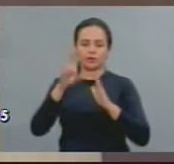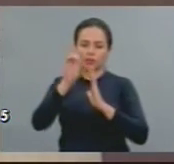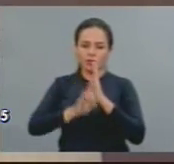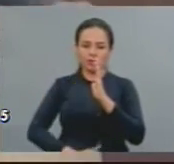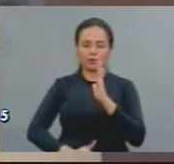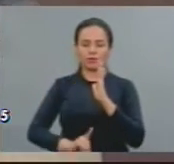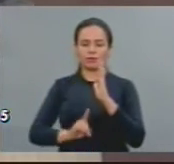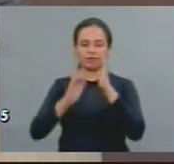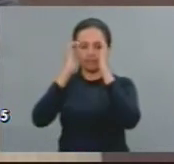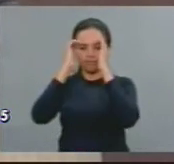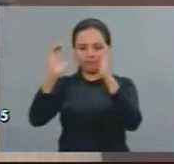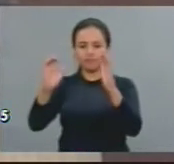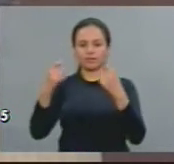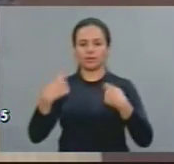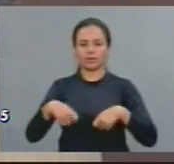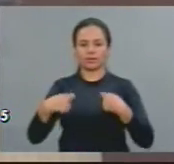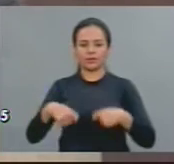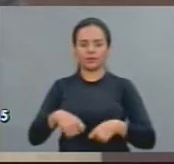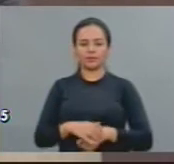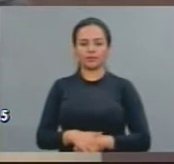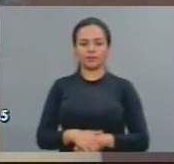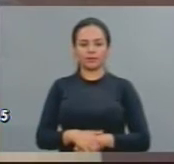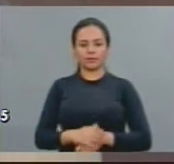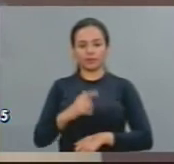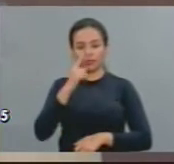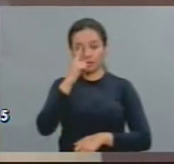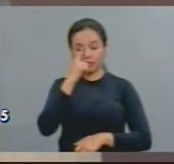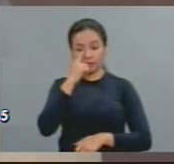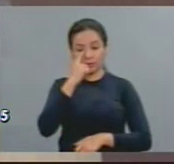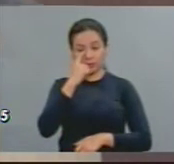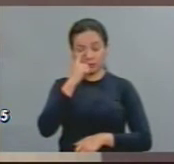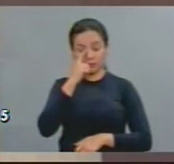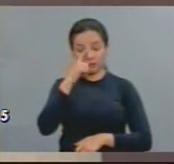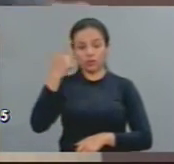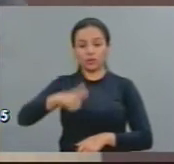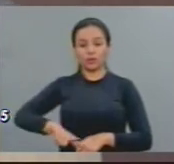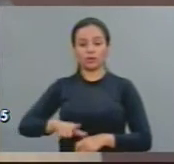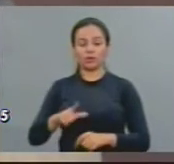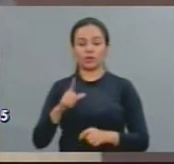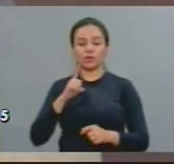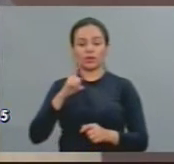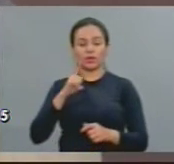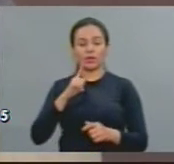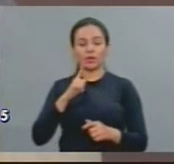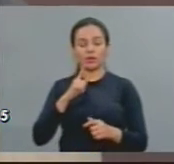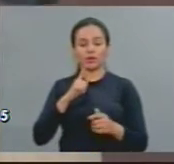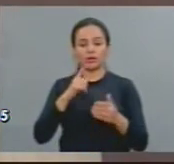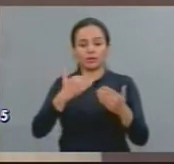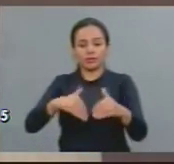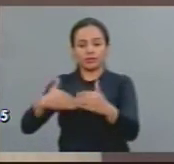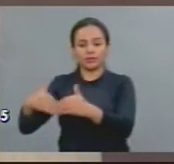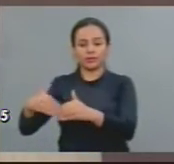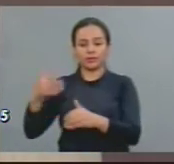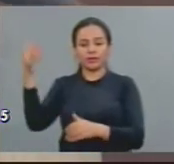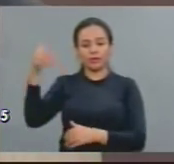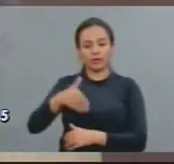Agora, mais uma vez, temos aqui na casa, senhores deputados, servidores municipais que são obrigados a entrar